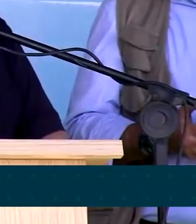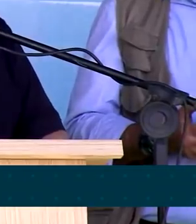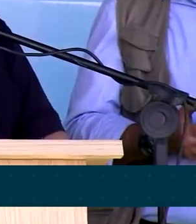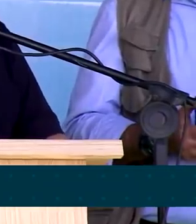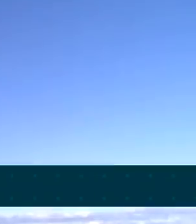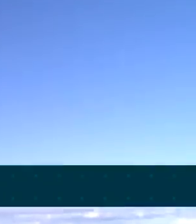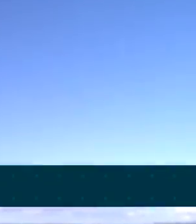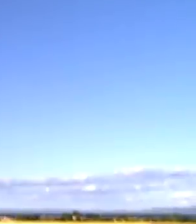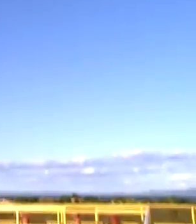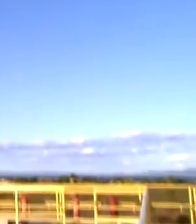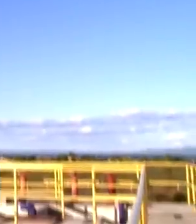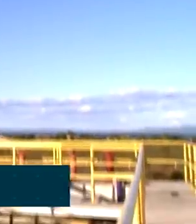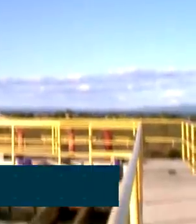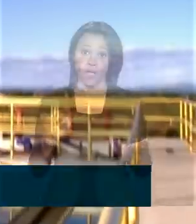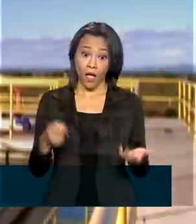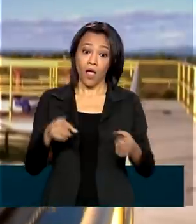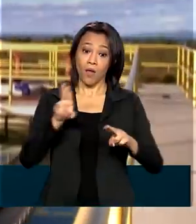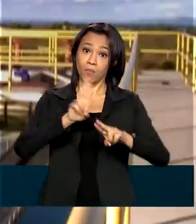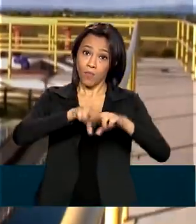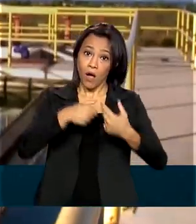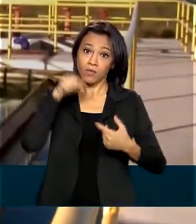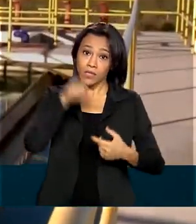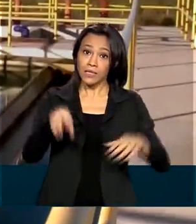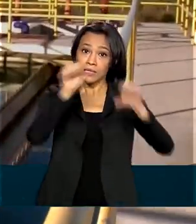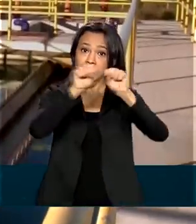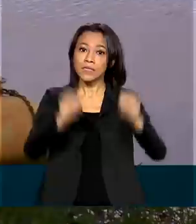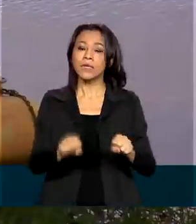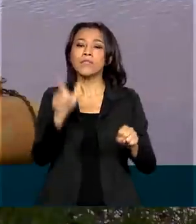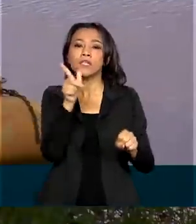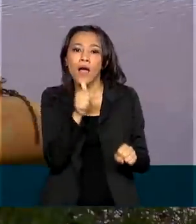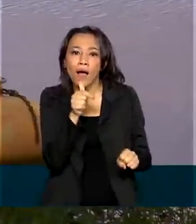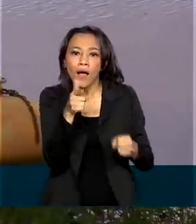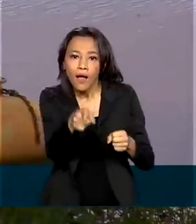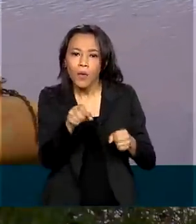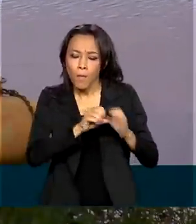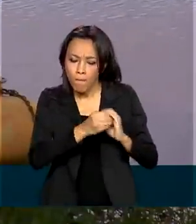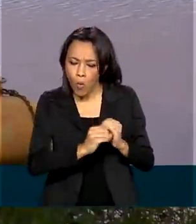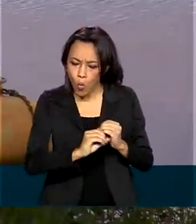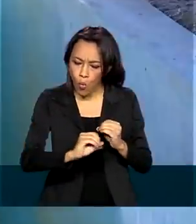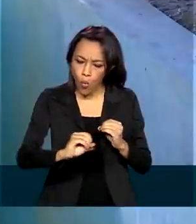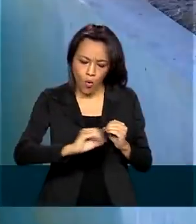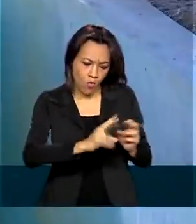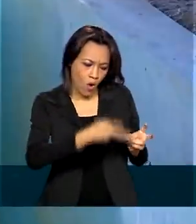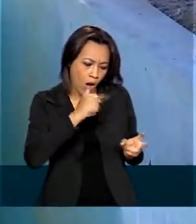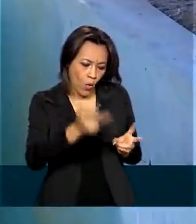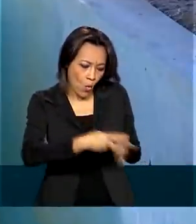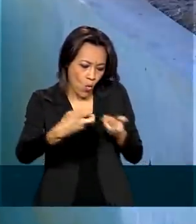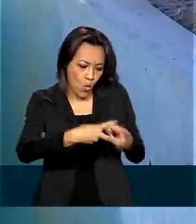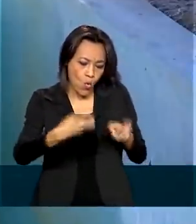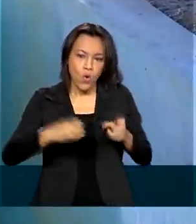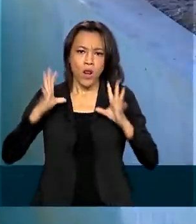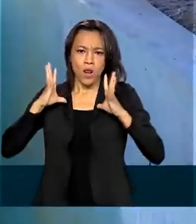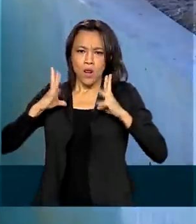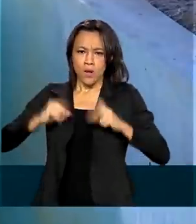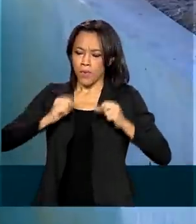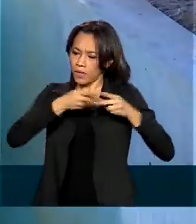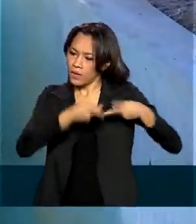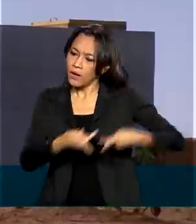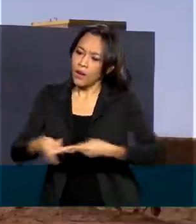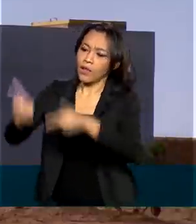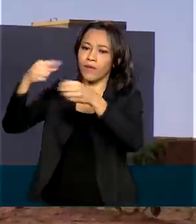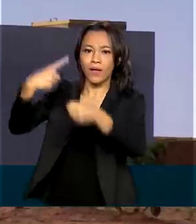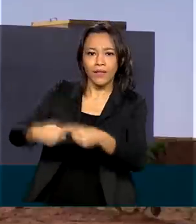saiam do papel. É por meio deste sistema de abastecimento que a água é captada, tratada e levada ao